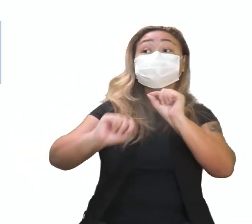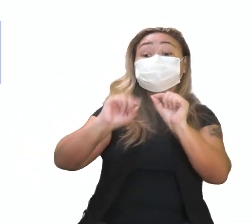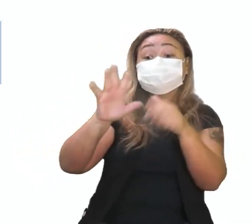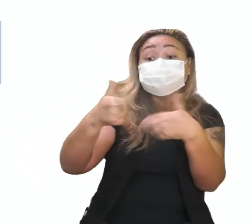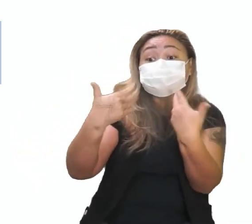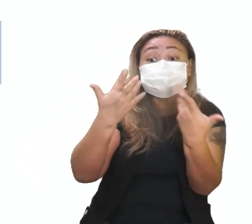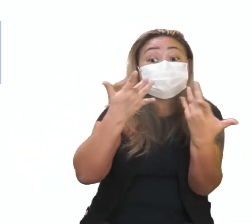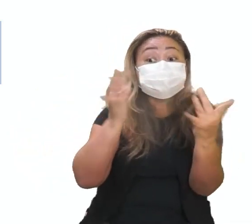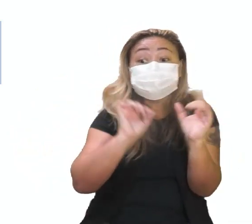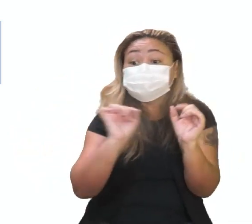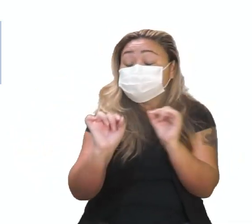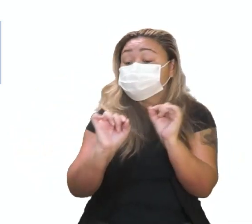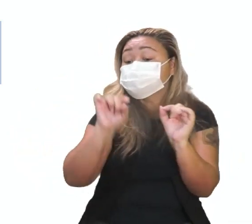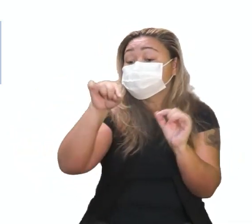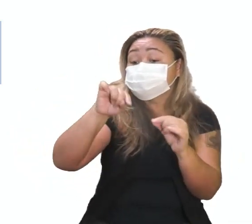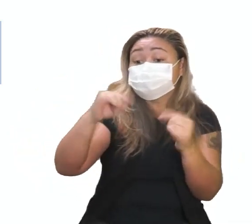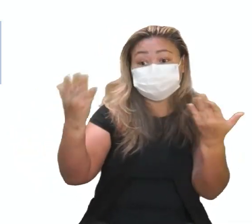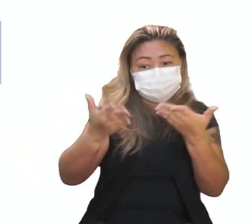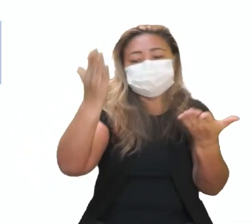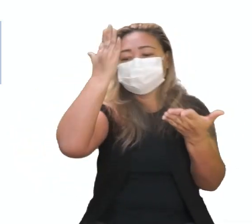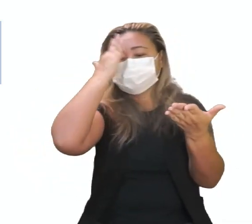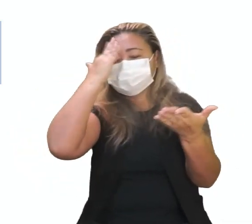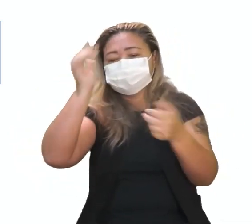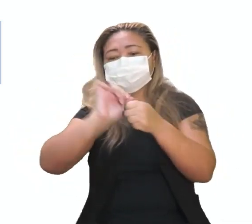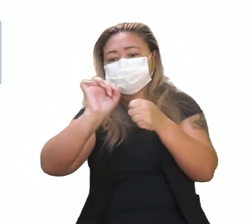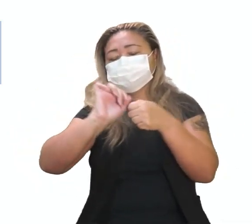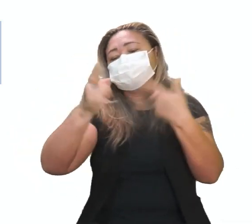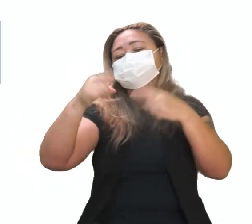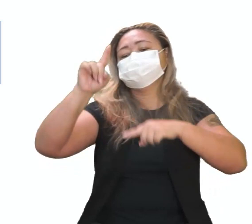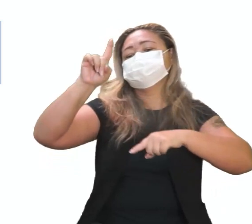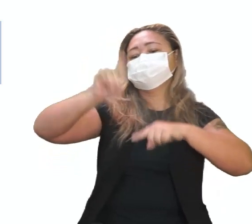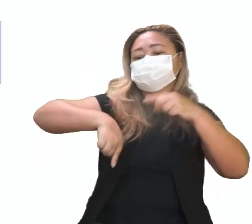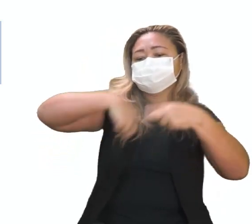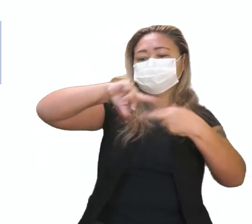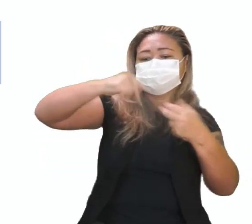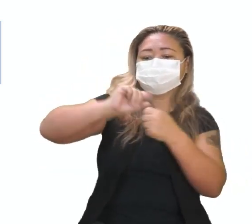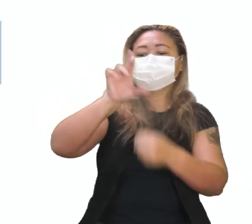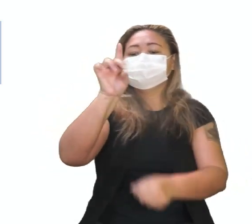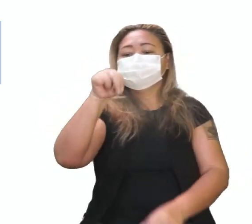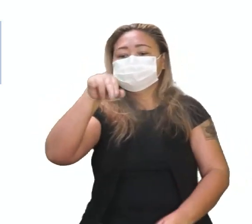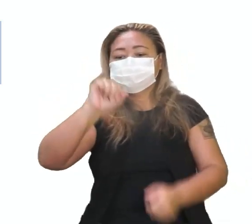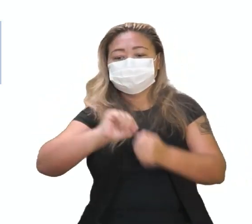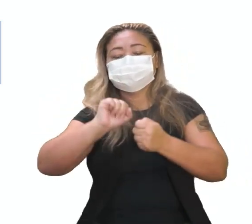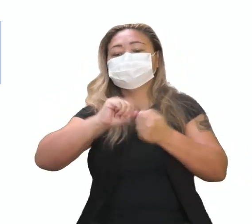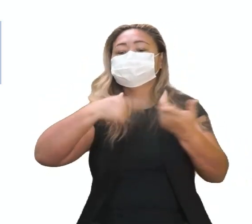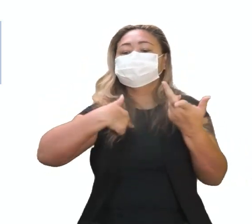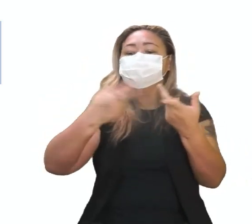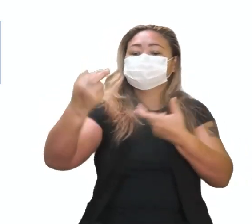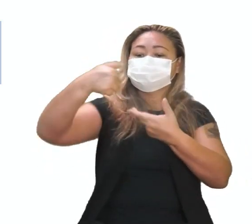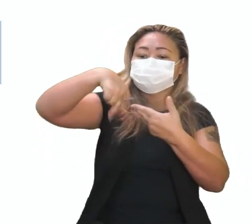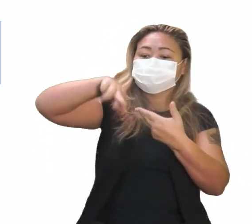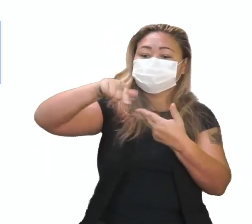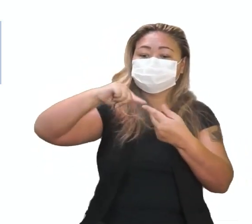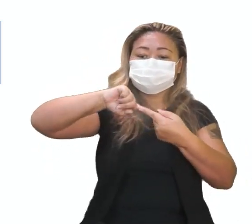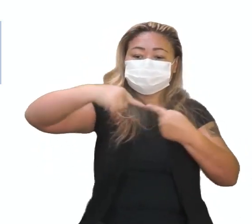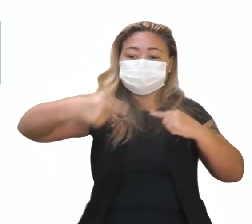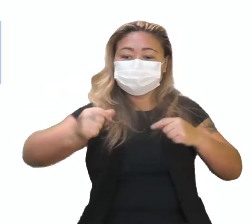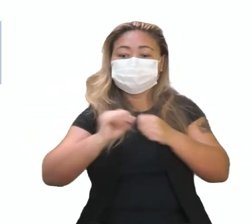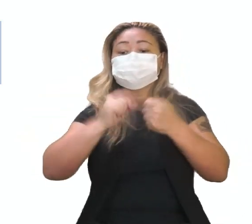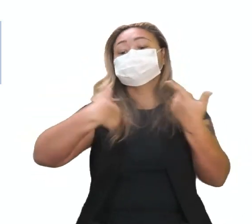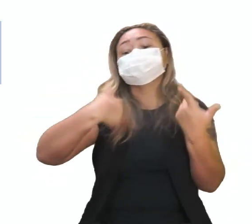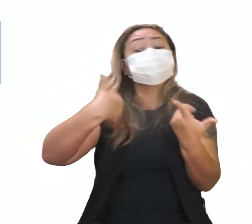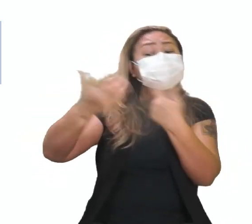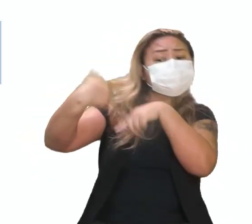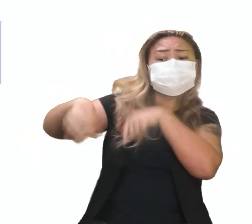estava se tratando, de que se hoje nós sabemos que nós temos o material genético, DNA, eles são compostos pelos genes, mas eles não tinham essa